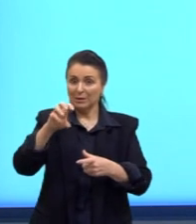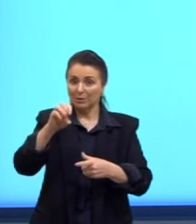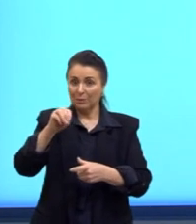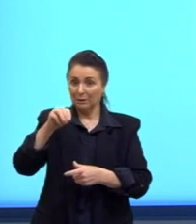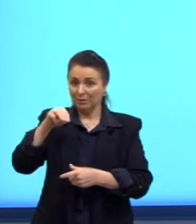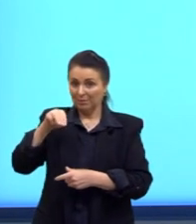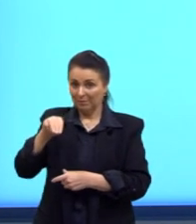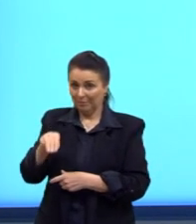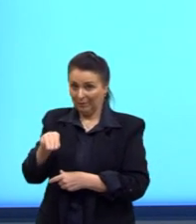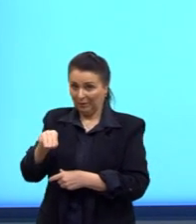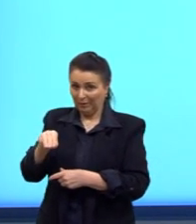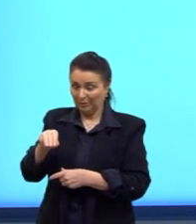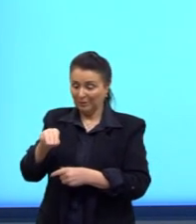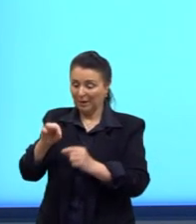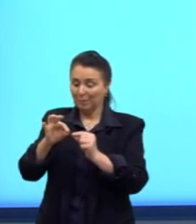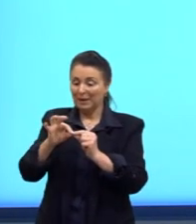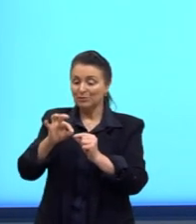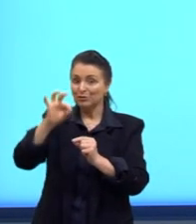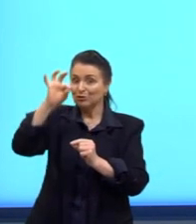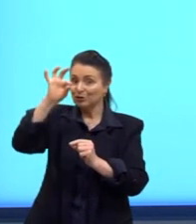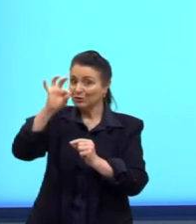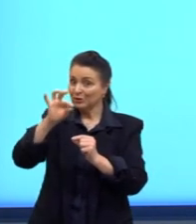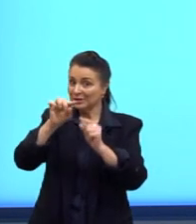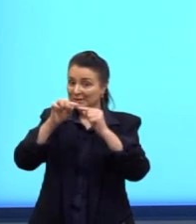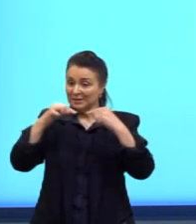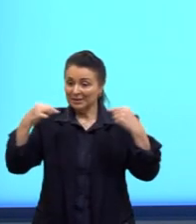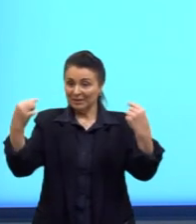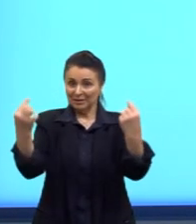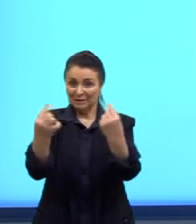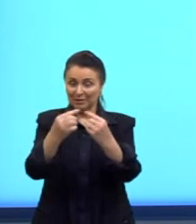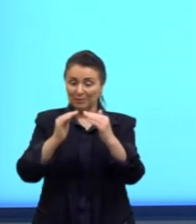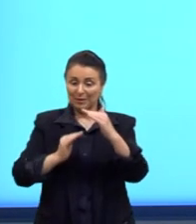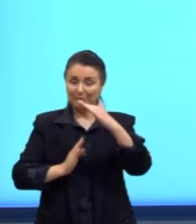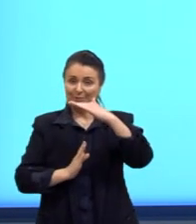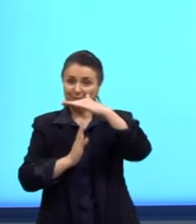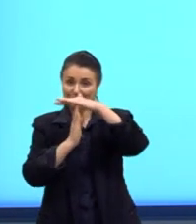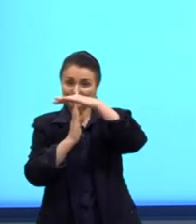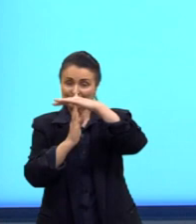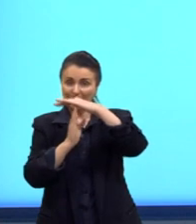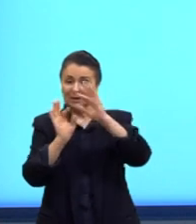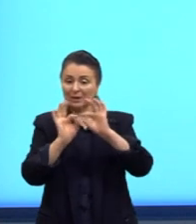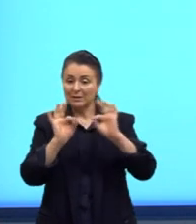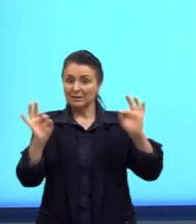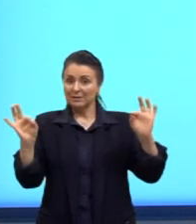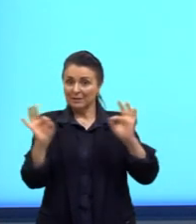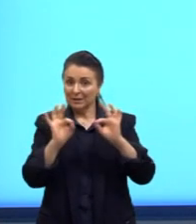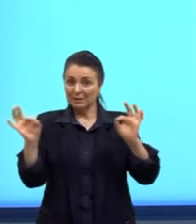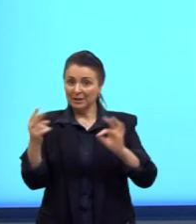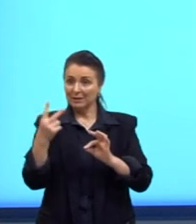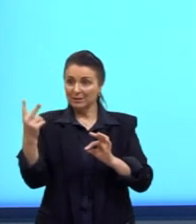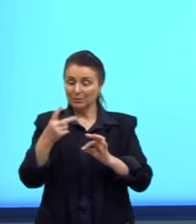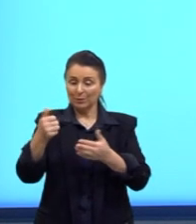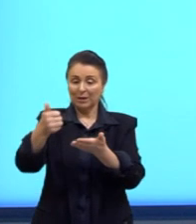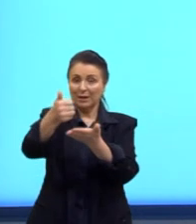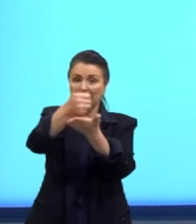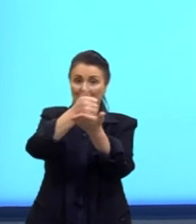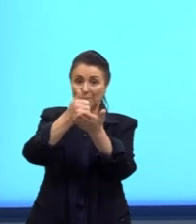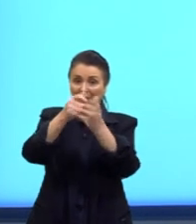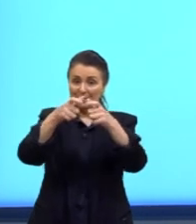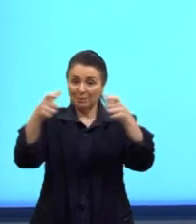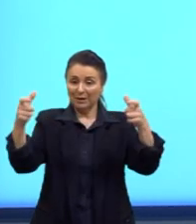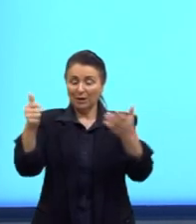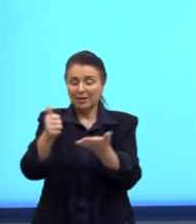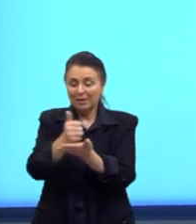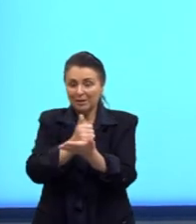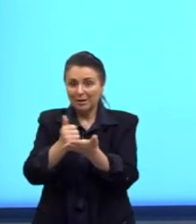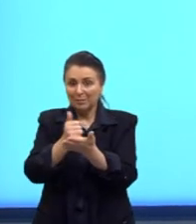base maior seria a parte de cima, e 12 metros é a distância entre as duas bases, porque nós teríamos a base maior e